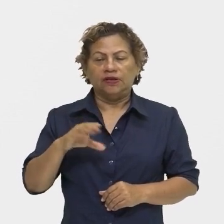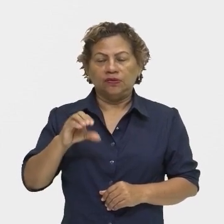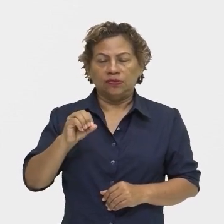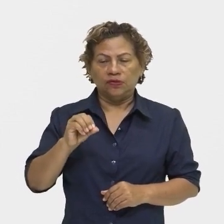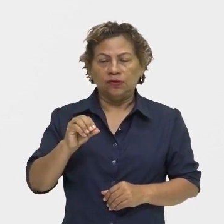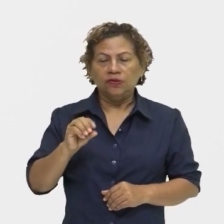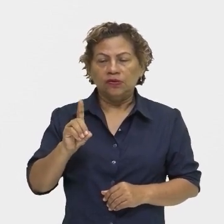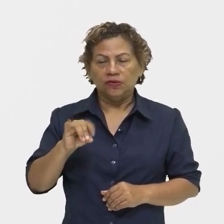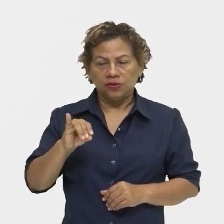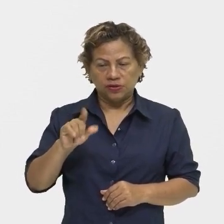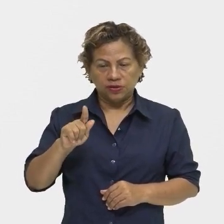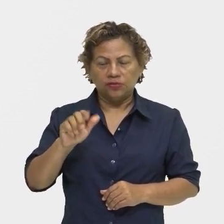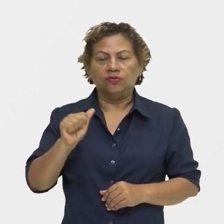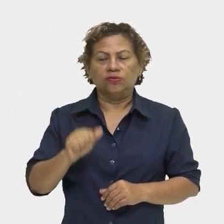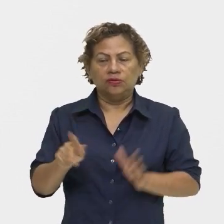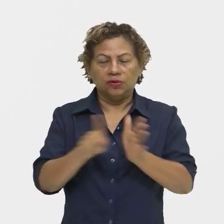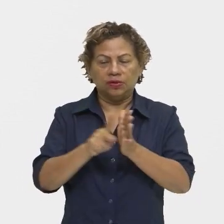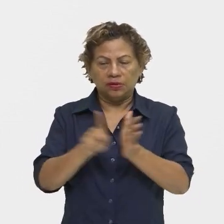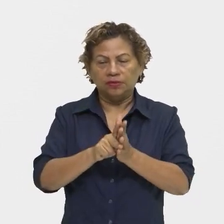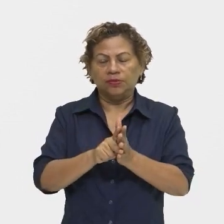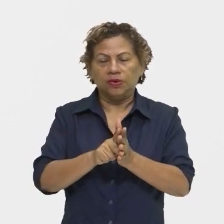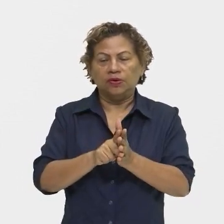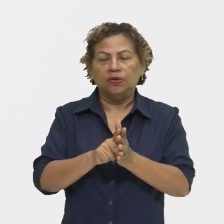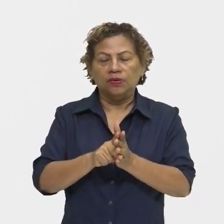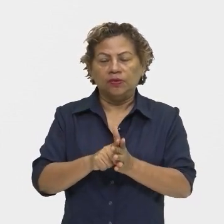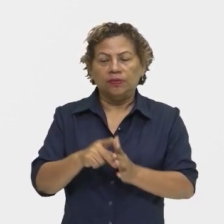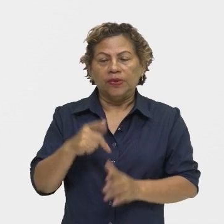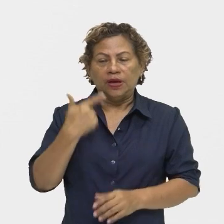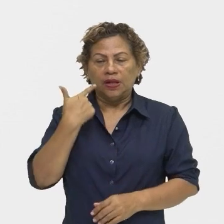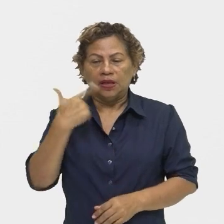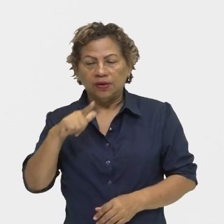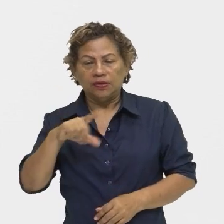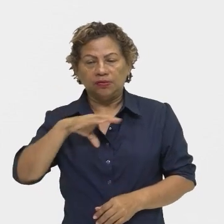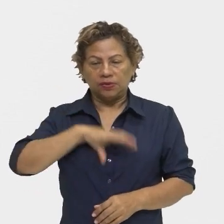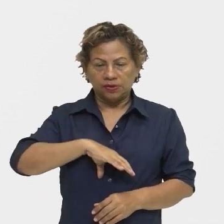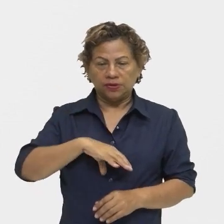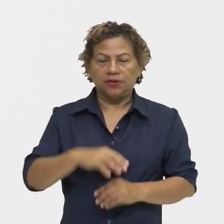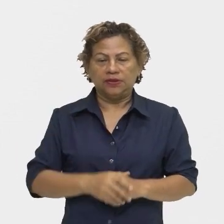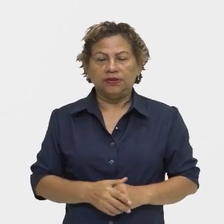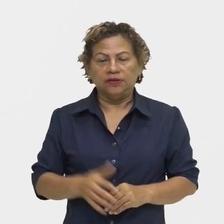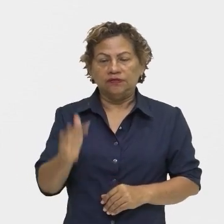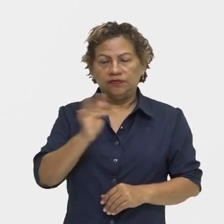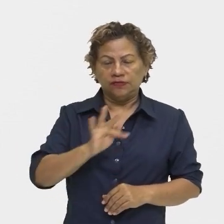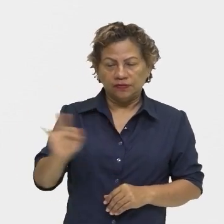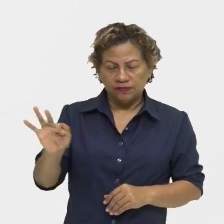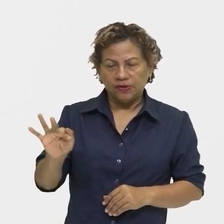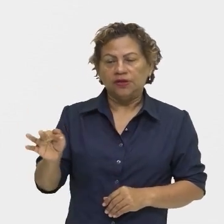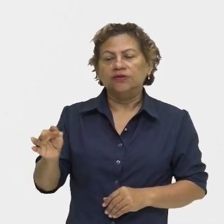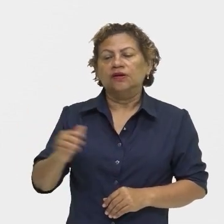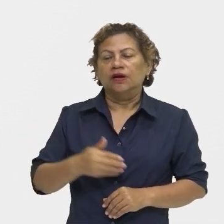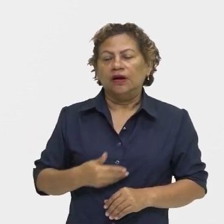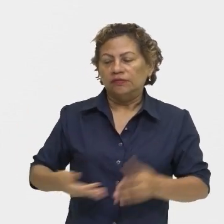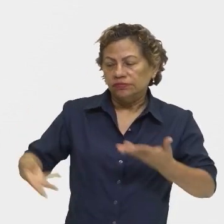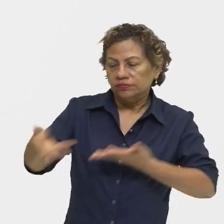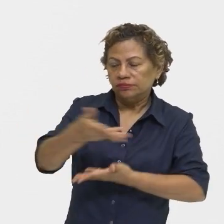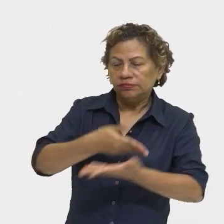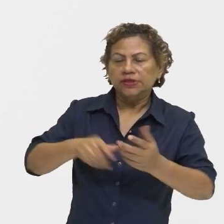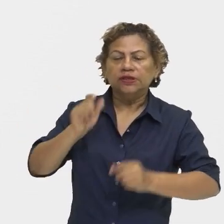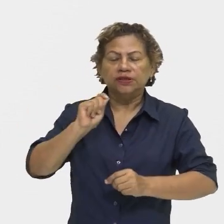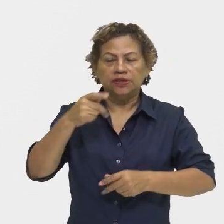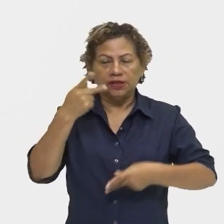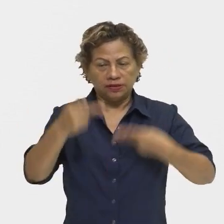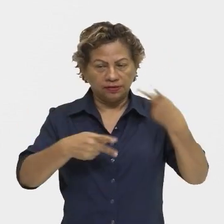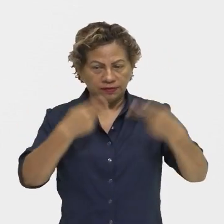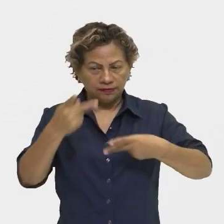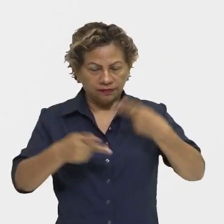ela está relacionada ao canal, o canal de comunicação entre os falantes. Ok? Então, vamos relembrar